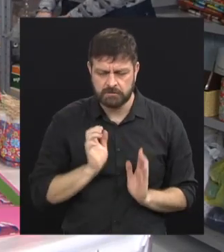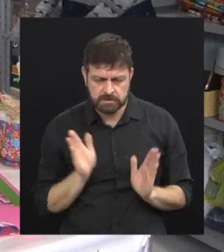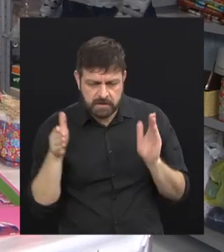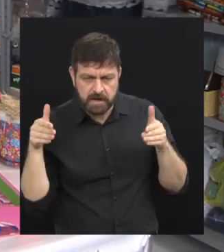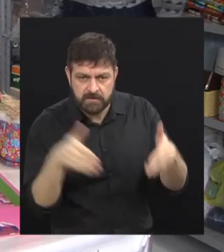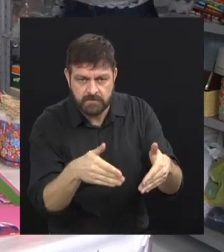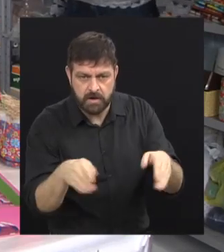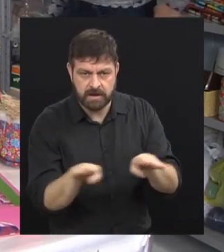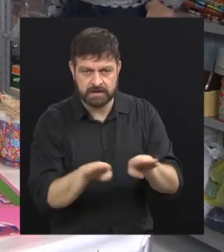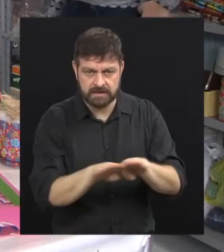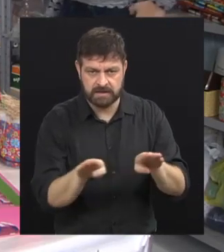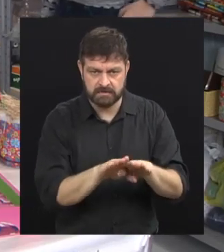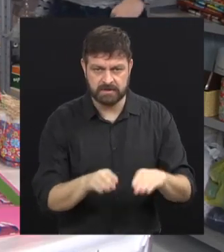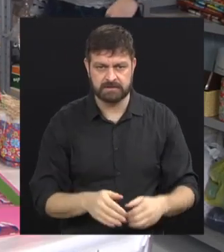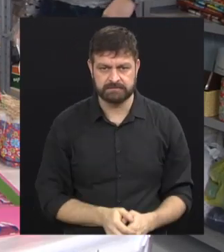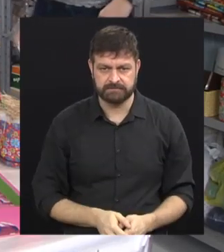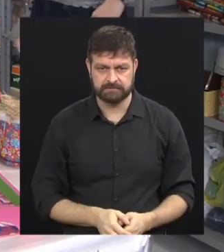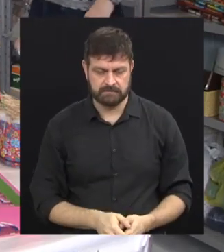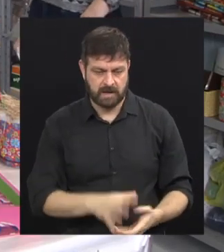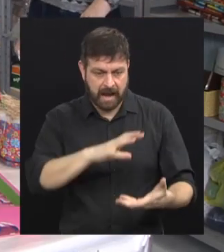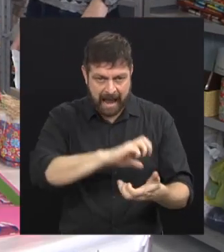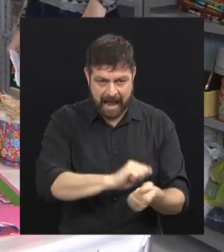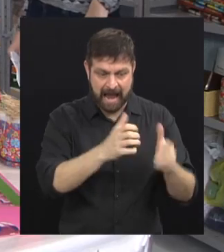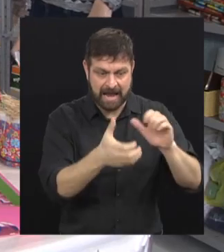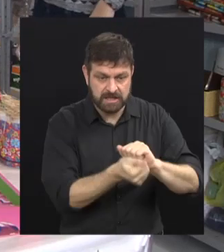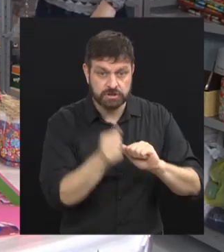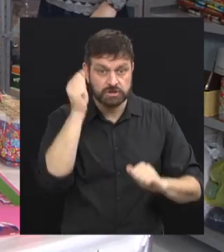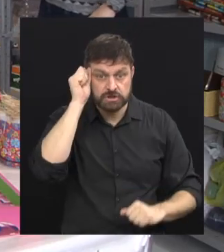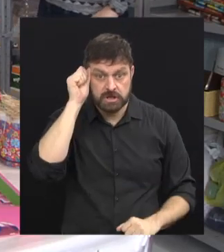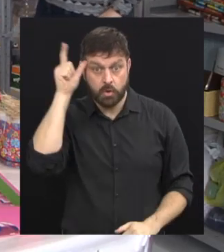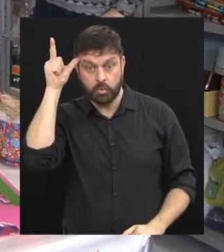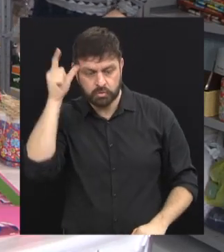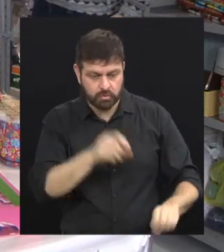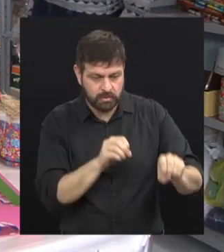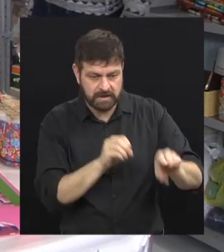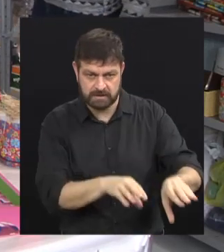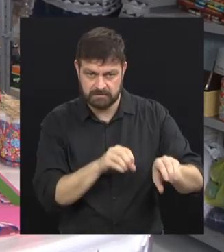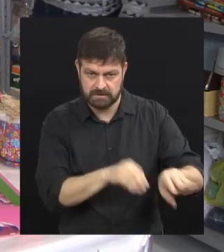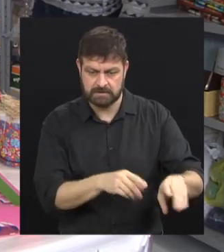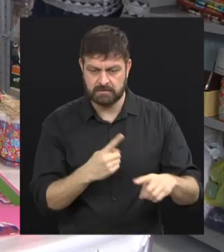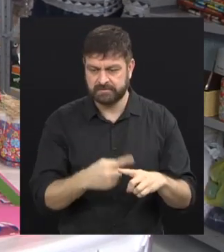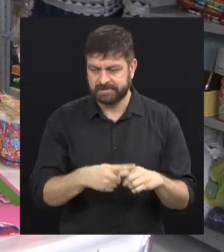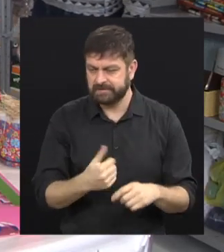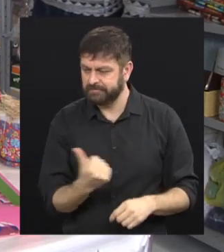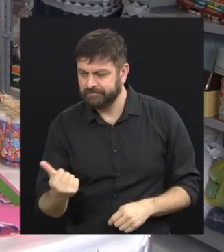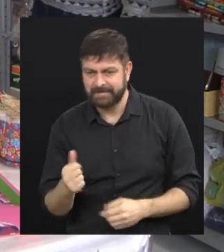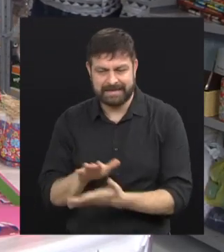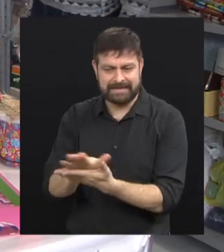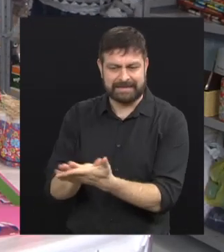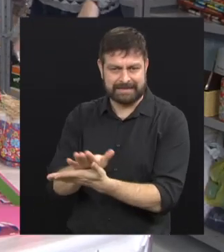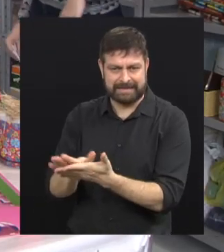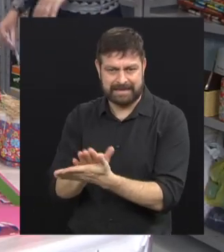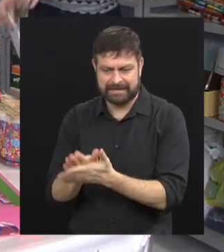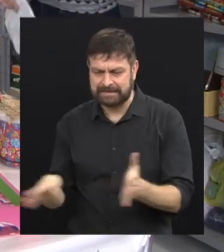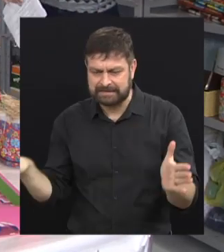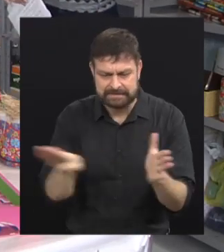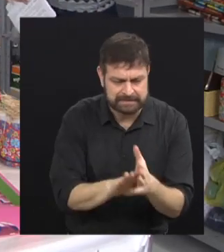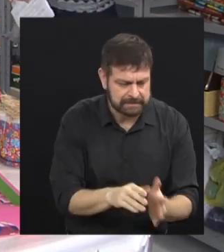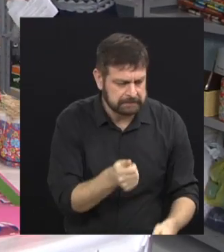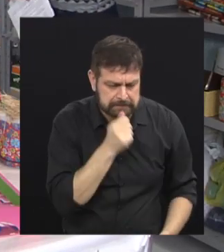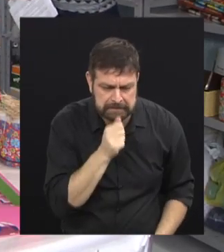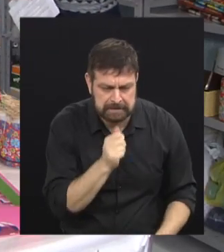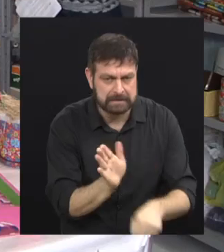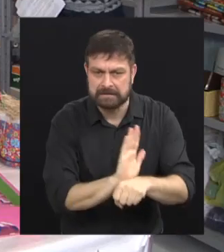foca na arte e educação, na arte e cultura, porque realmente isso não existe, né? No começo eles não